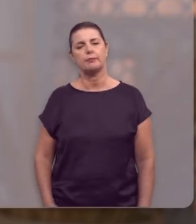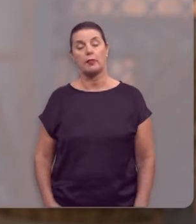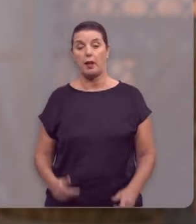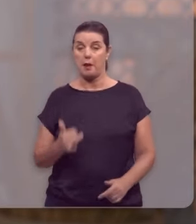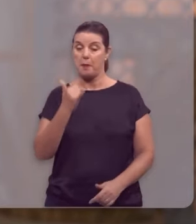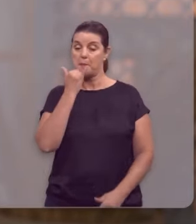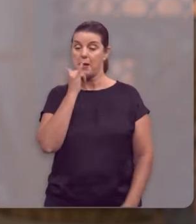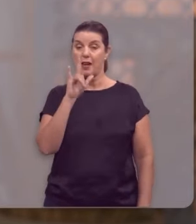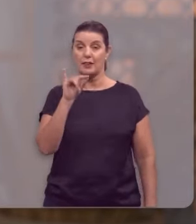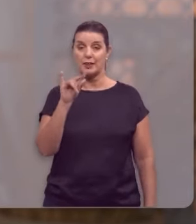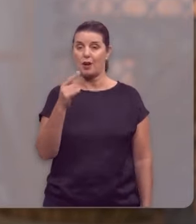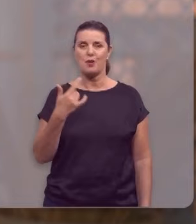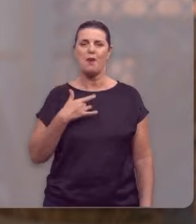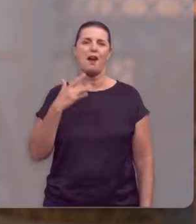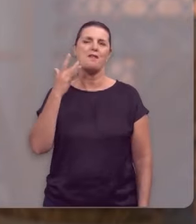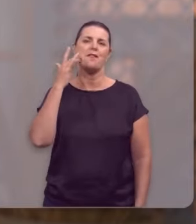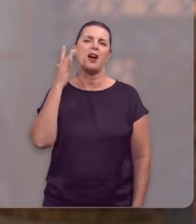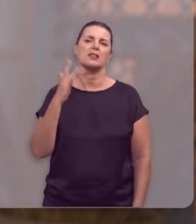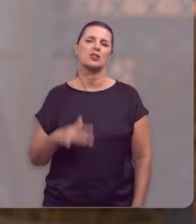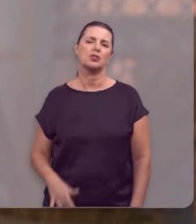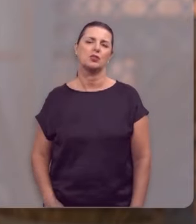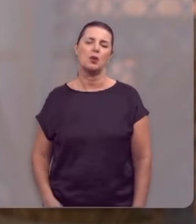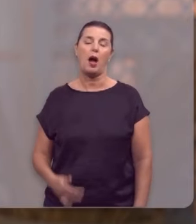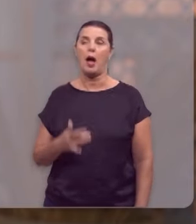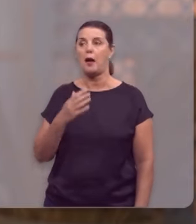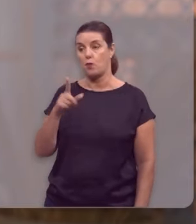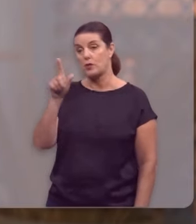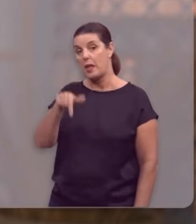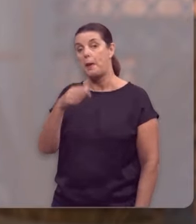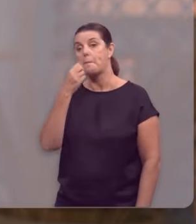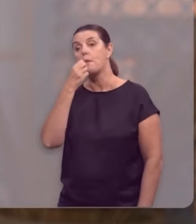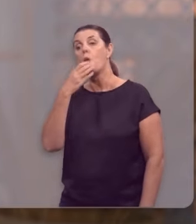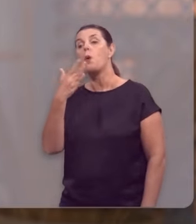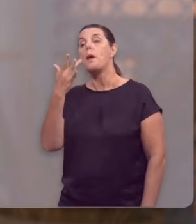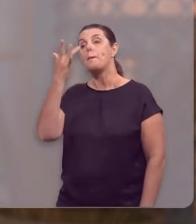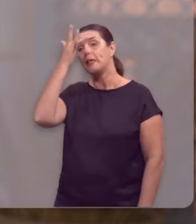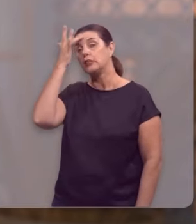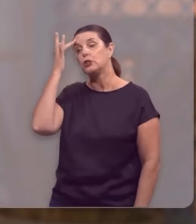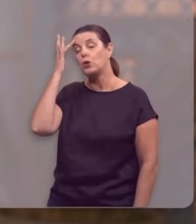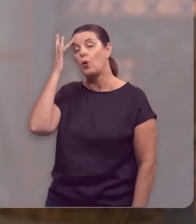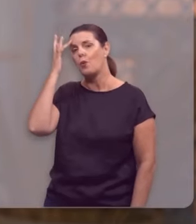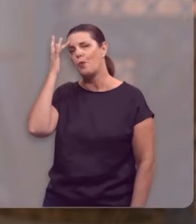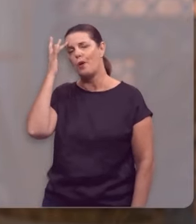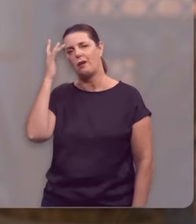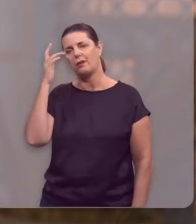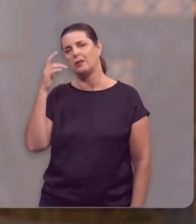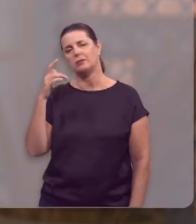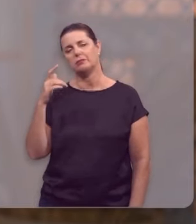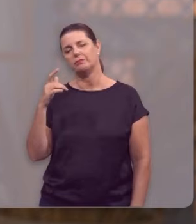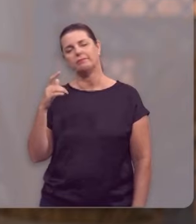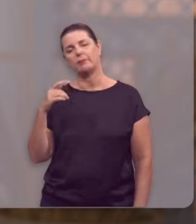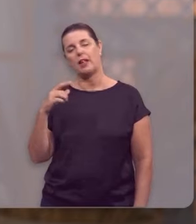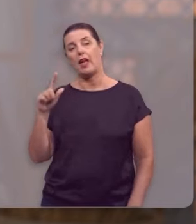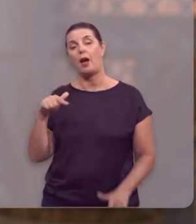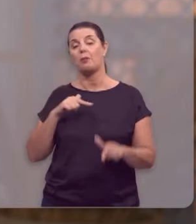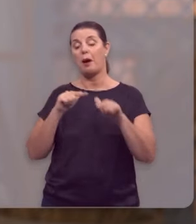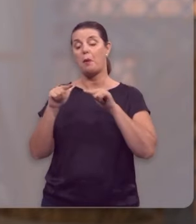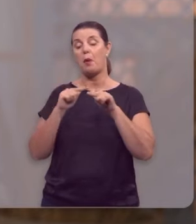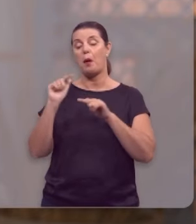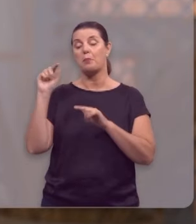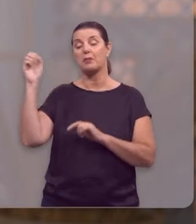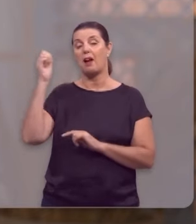não é questão de boa formação, de boa educação, porque você é uma boa pessoa. Perdão é uma obra da graça na nossa vida.